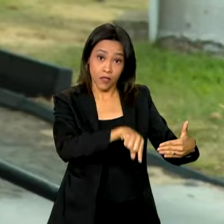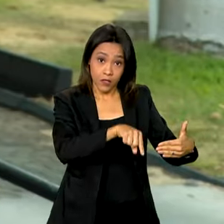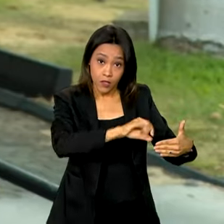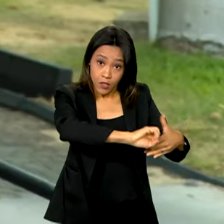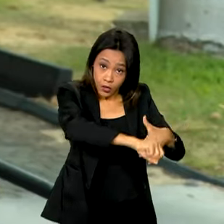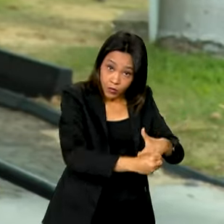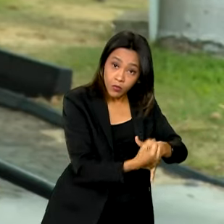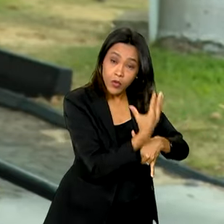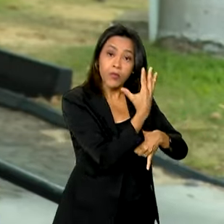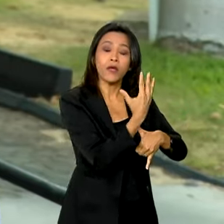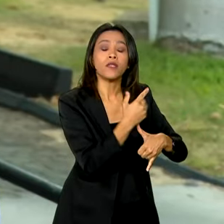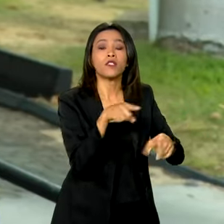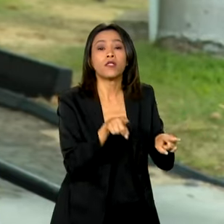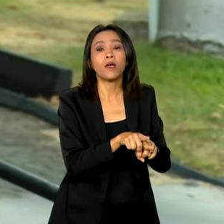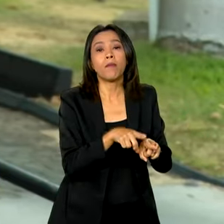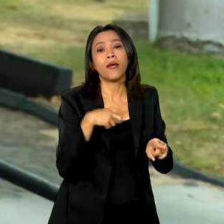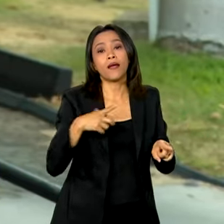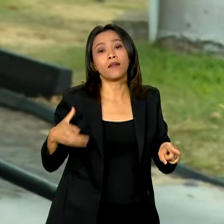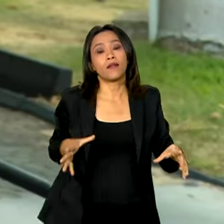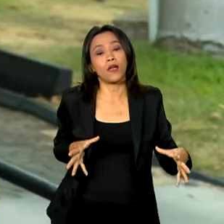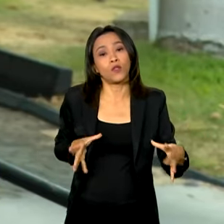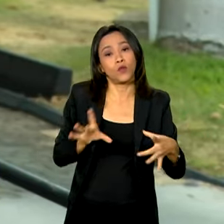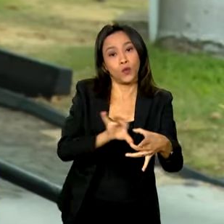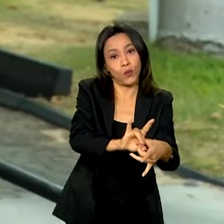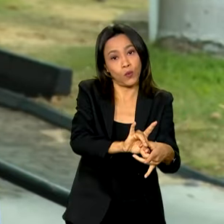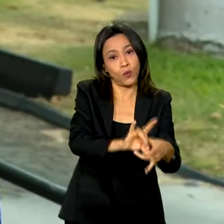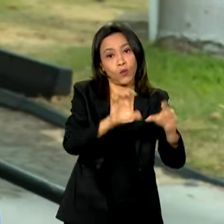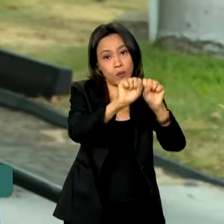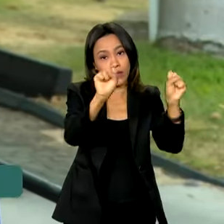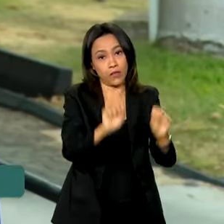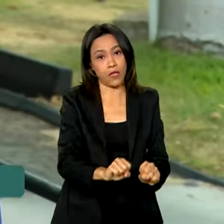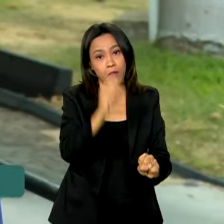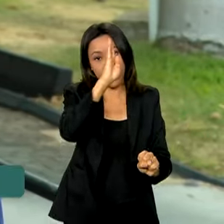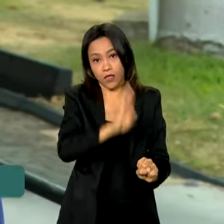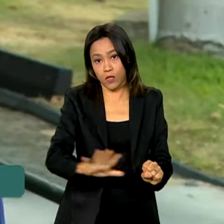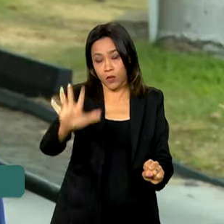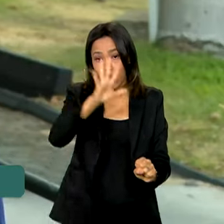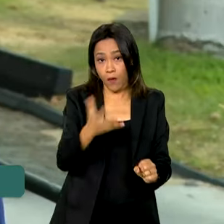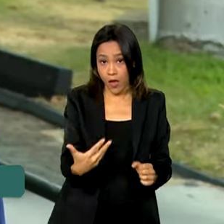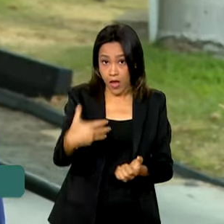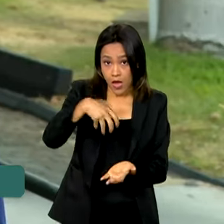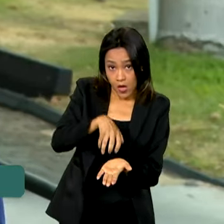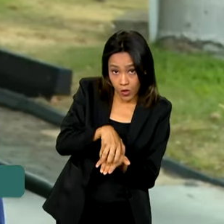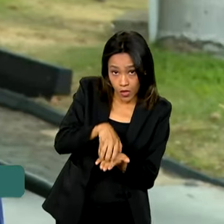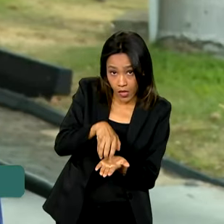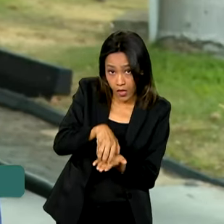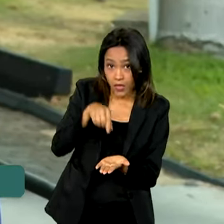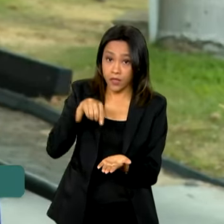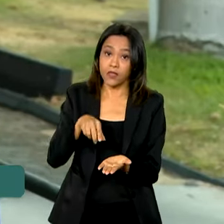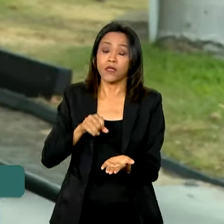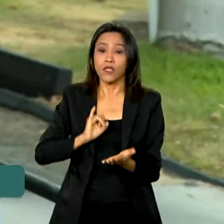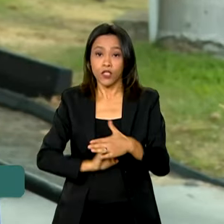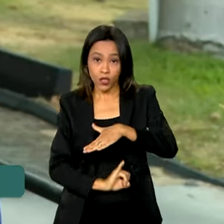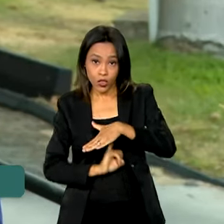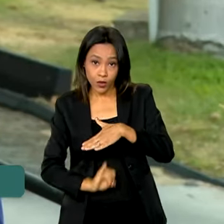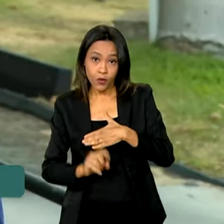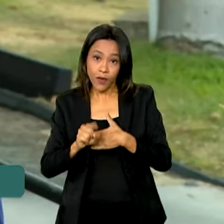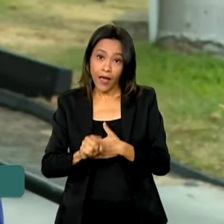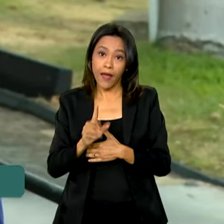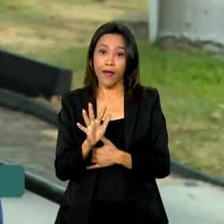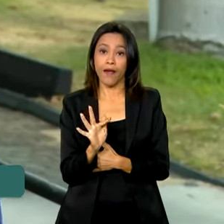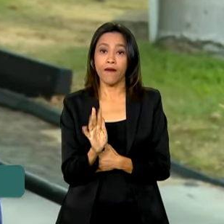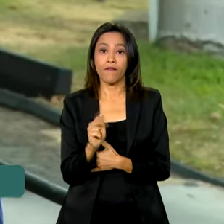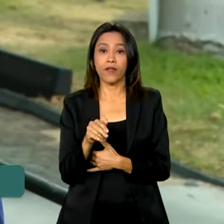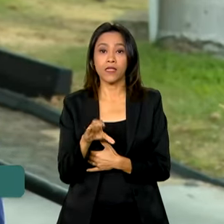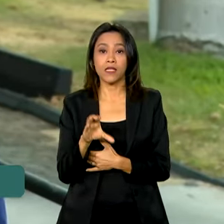Clima e integra o Sistema Nacional do Meio Ambiente. O Instituto recebe esse nome em homenagem a Francisco